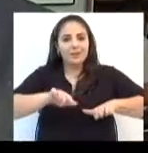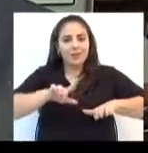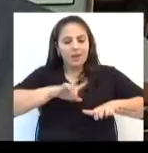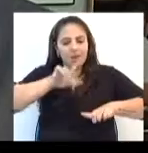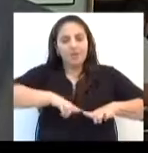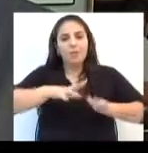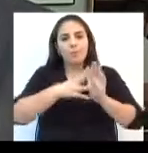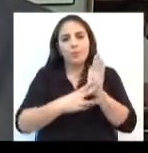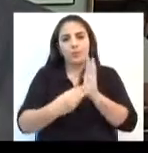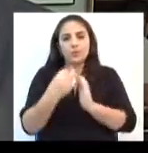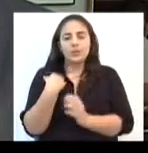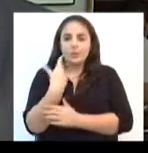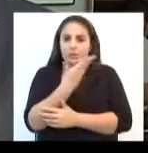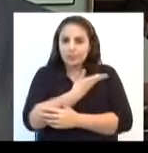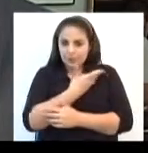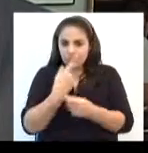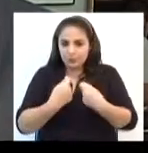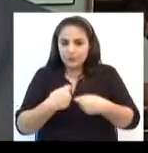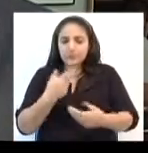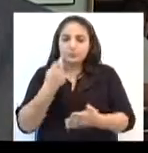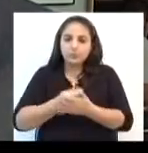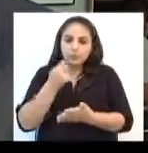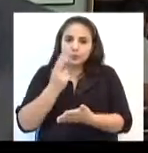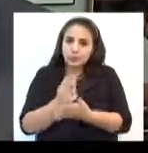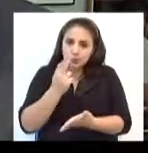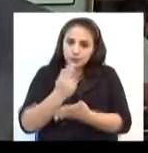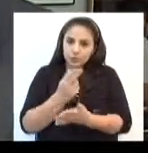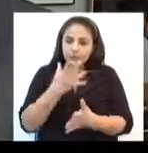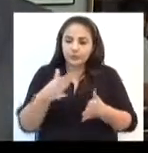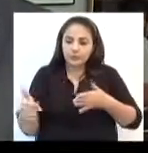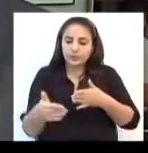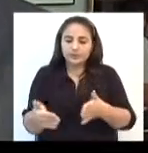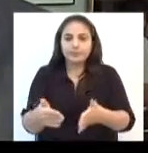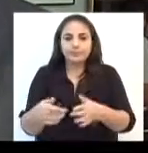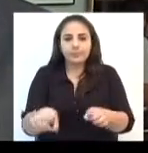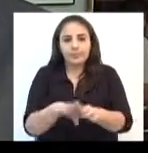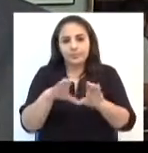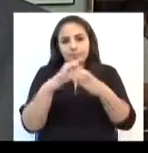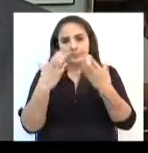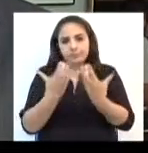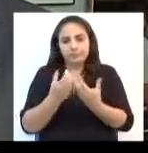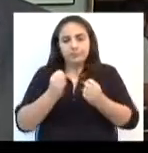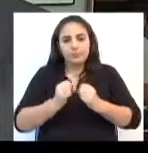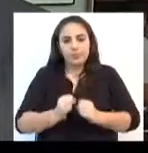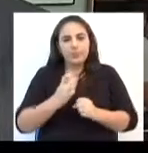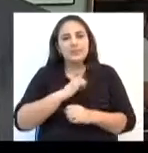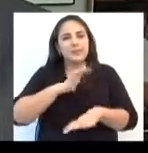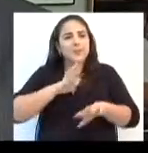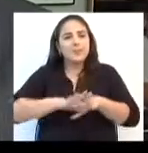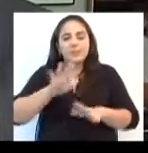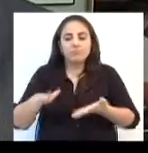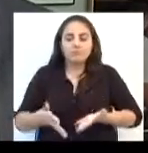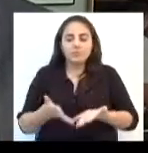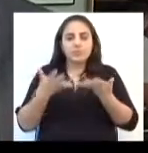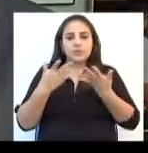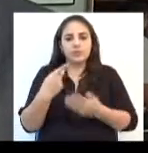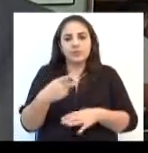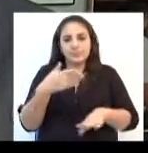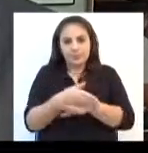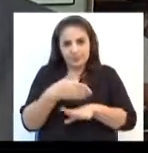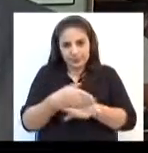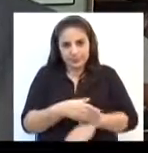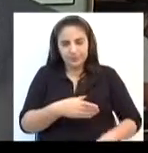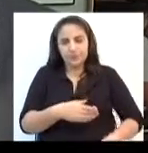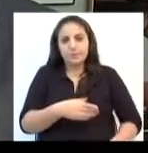que é um modelo onde nós devemos persistir neste caminho, aonde que a comunidade possa ter mais incentivo a essa